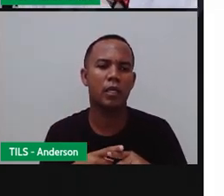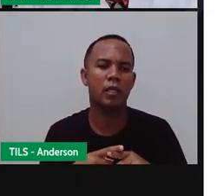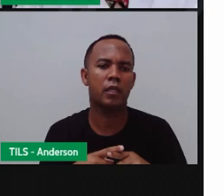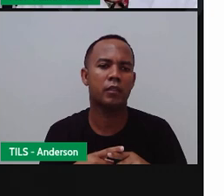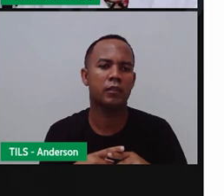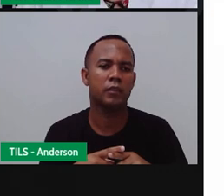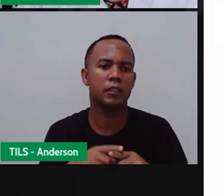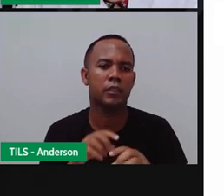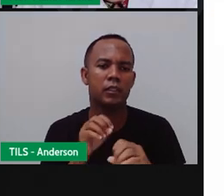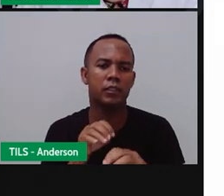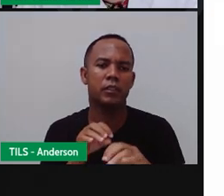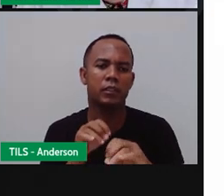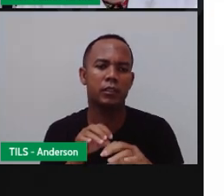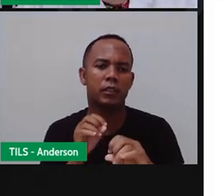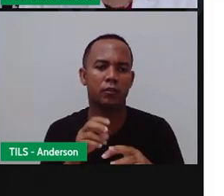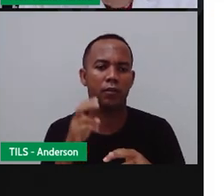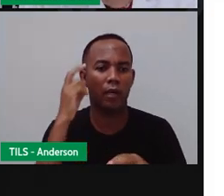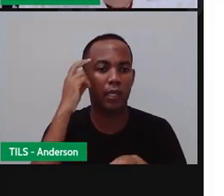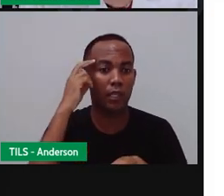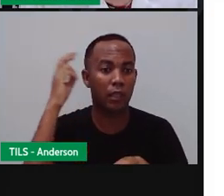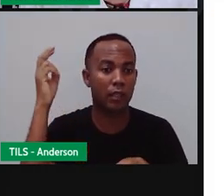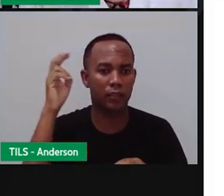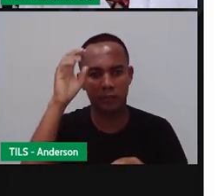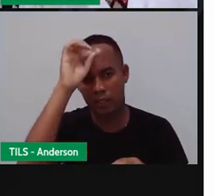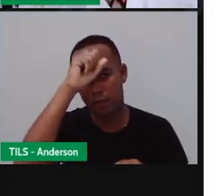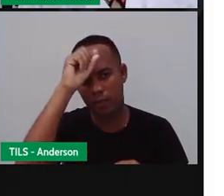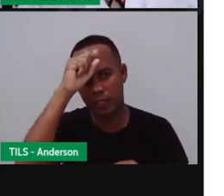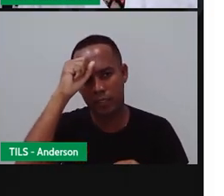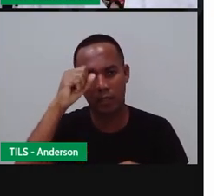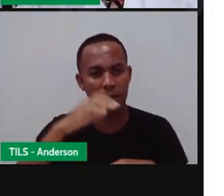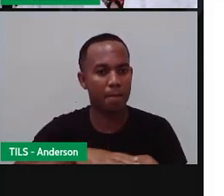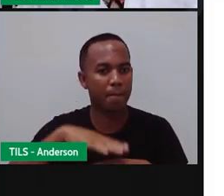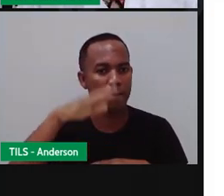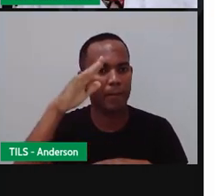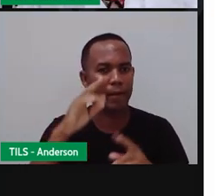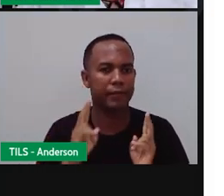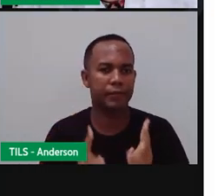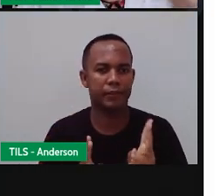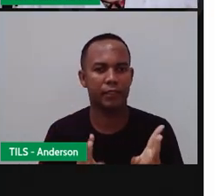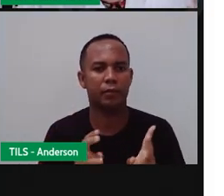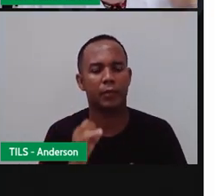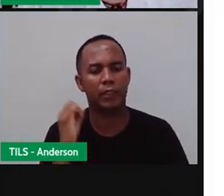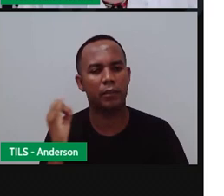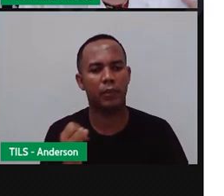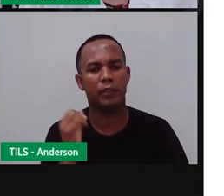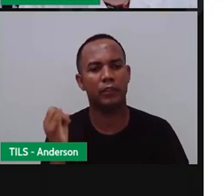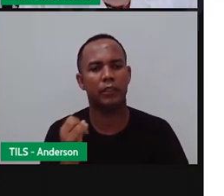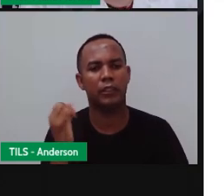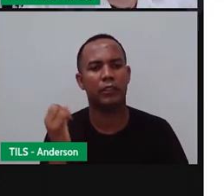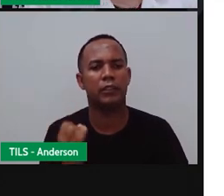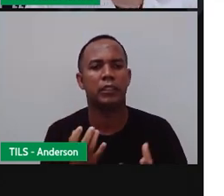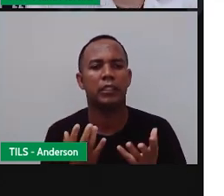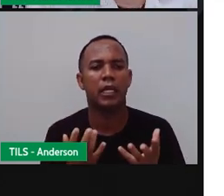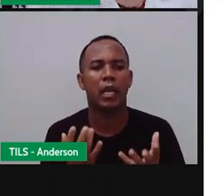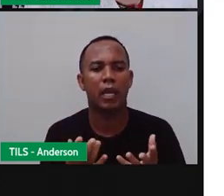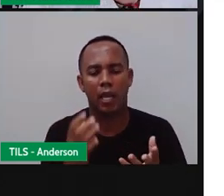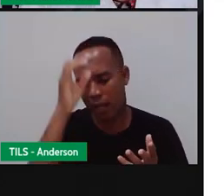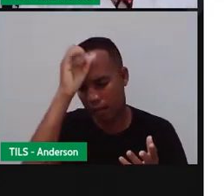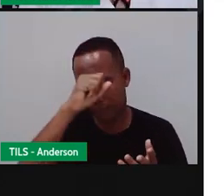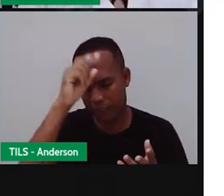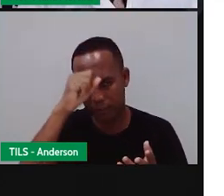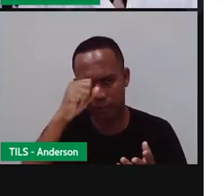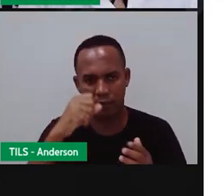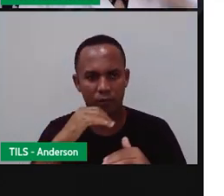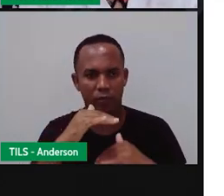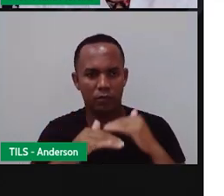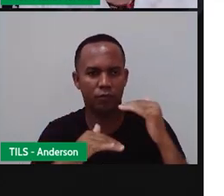Ó, o saber nunca é muito. Então, o importante é sempre estar querendo aprender. Tipo